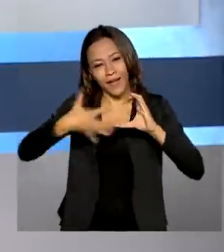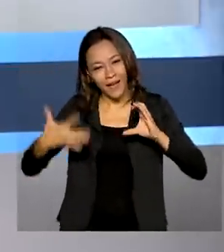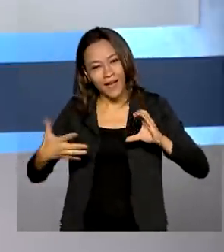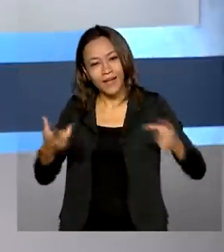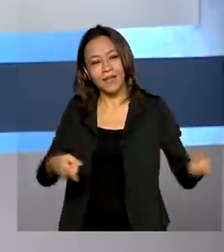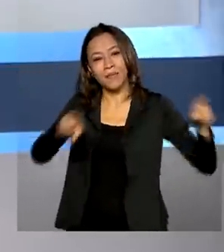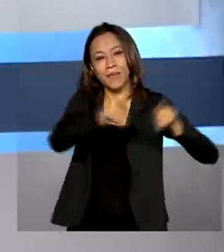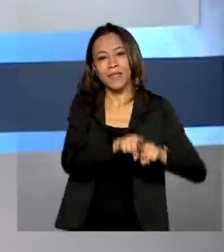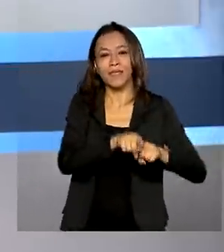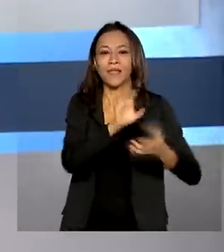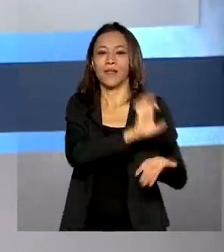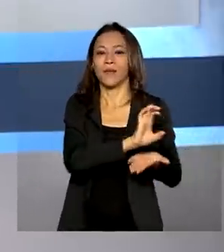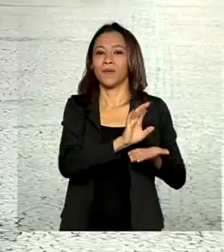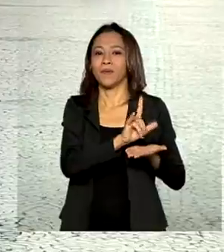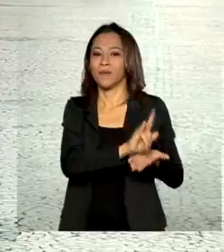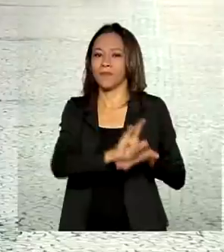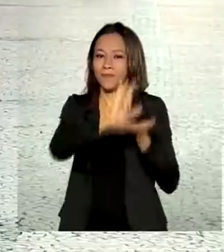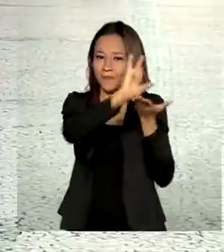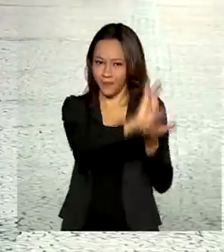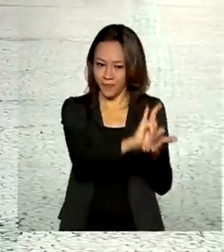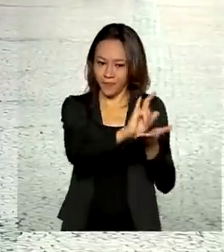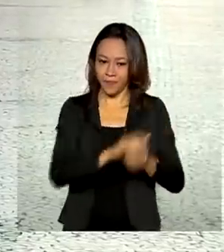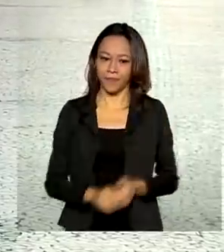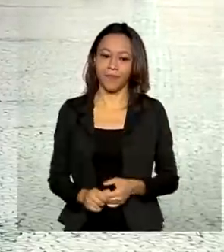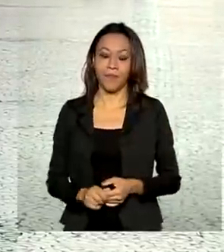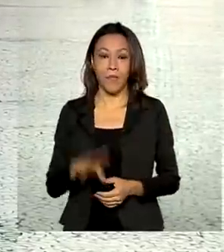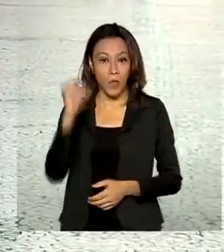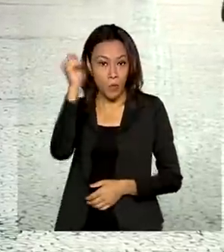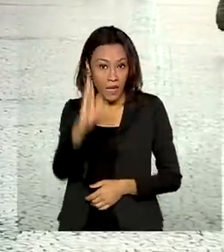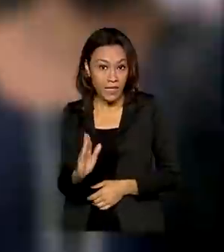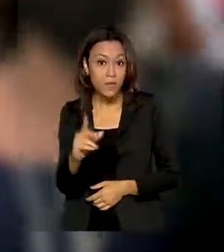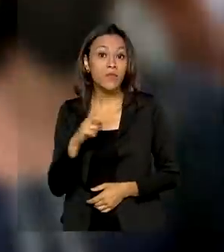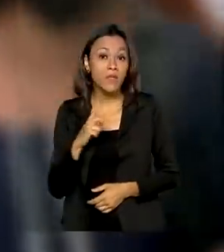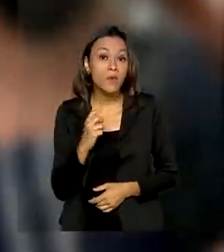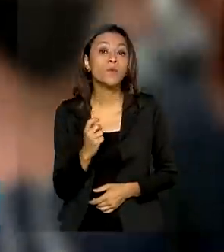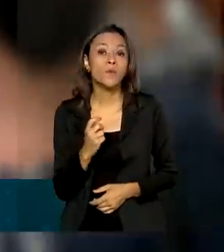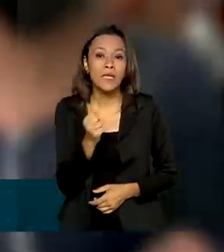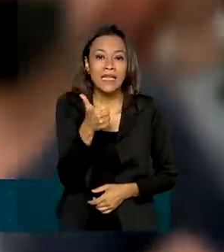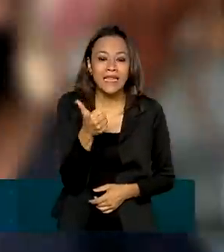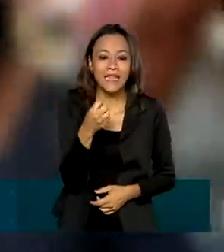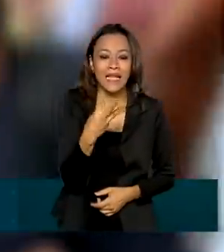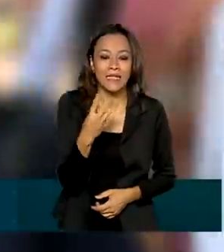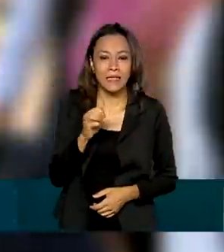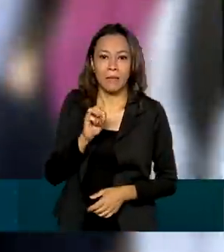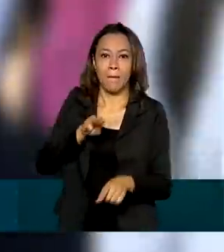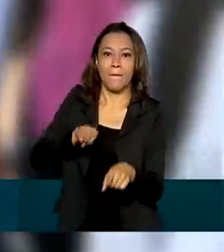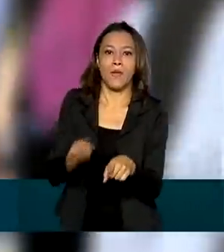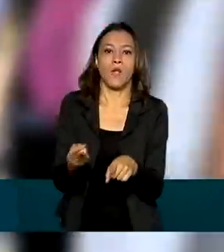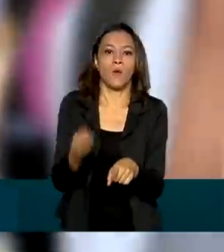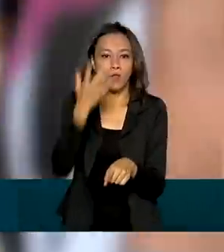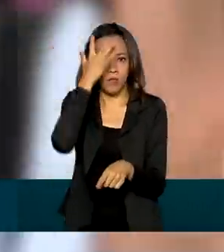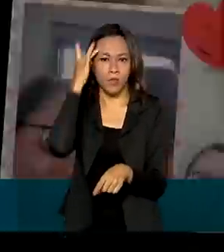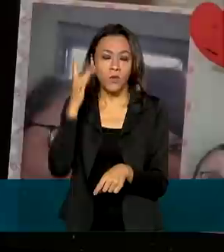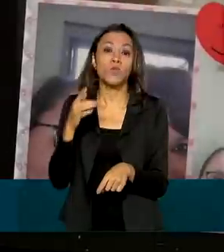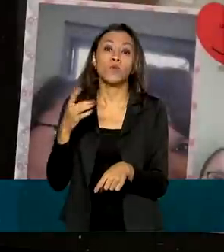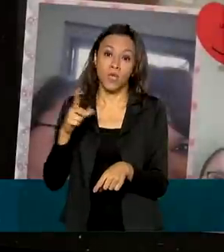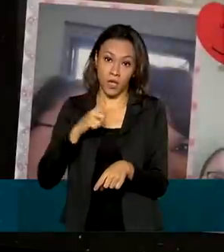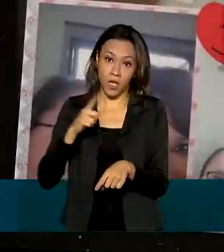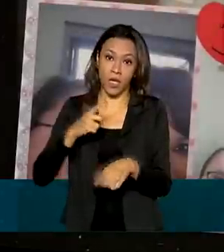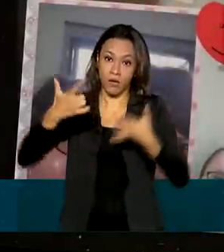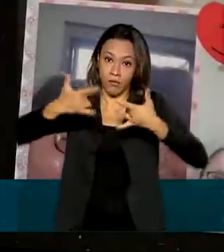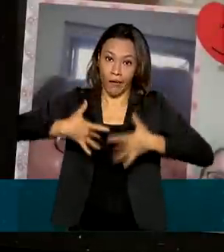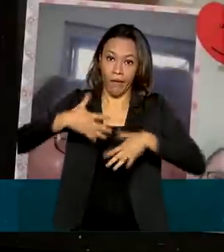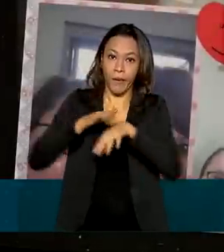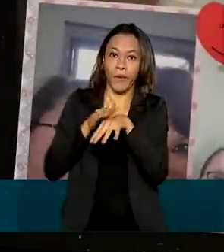Pátria Voluntária. O Brasil possui cerca de 13 milhões de pessoas com alguma doença rara. A